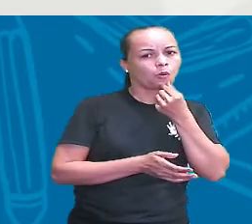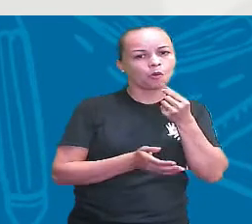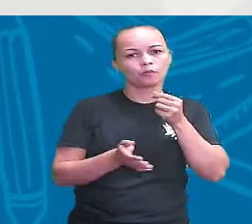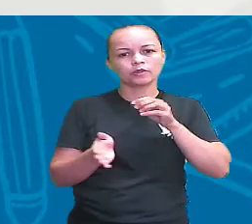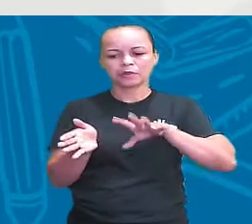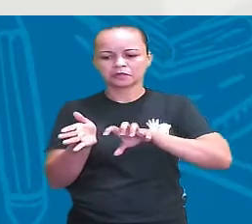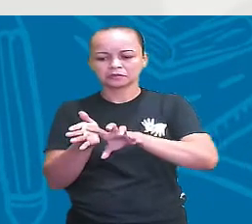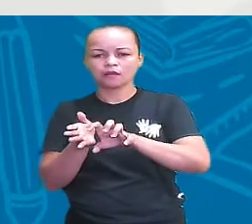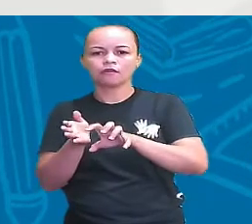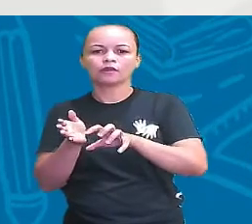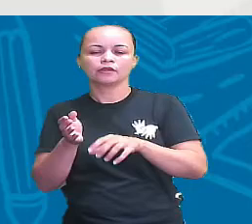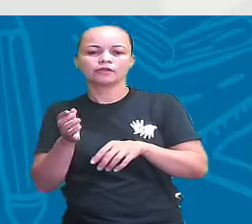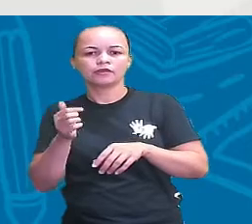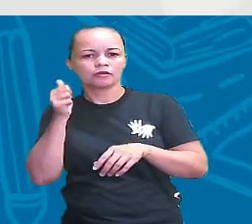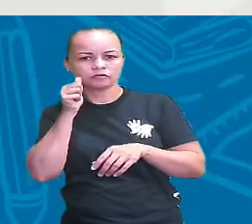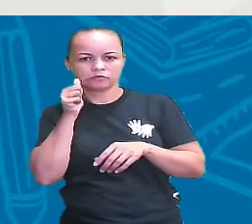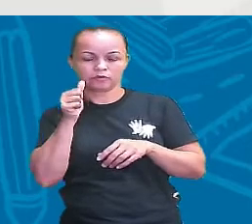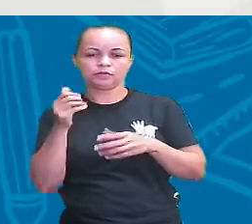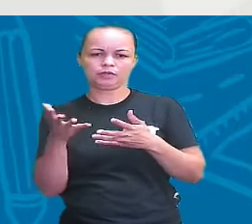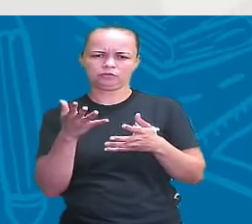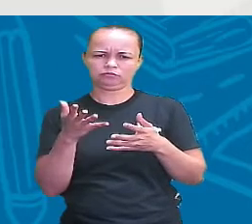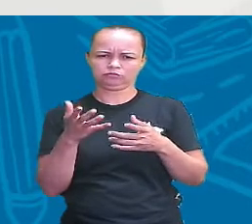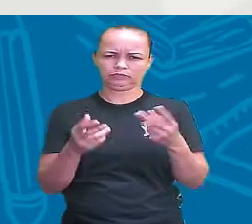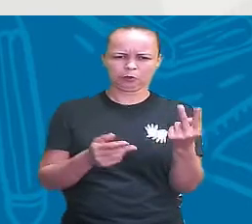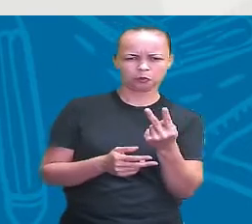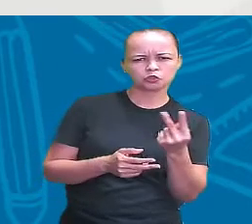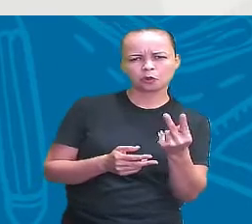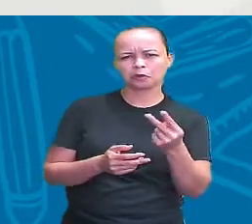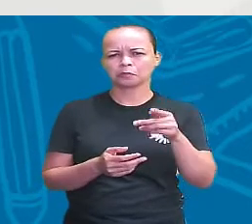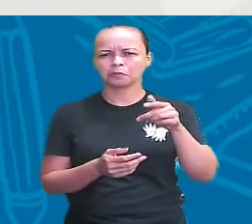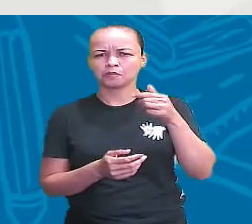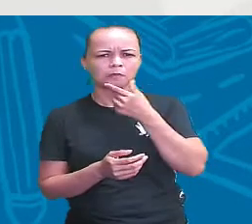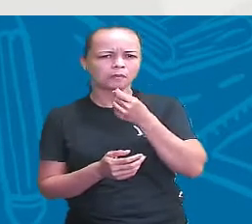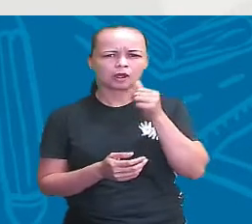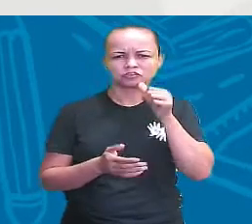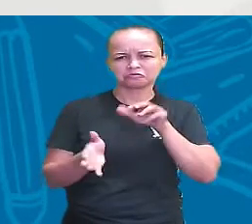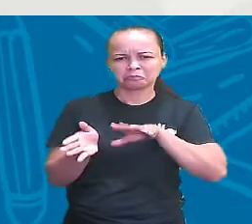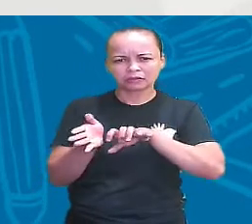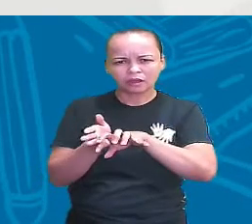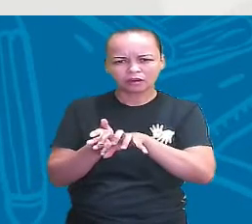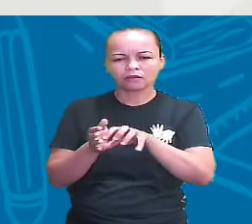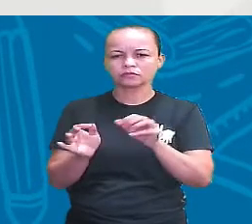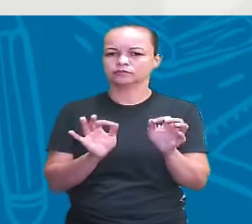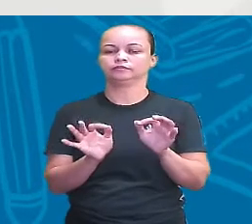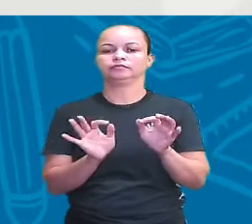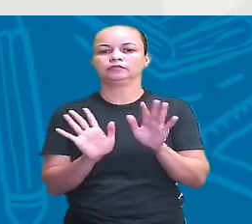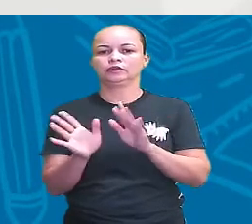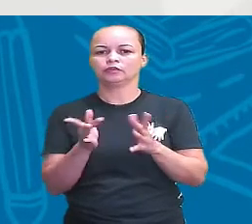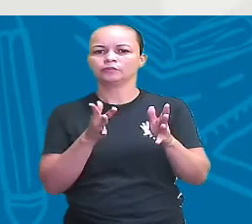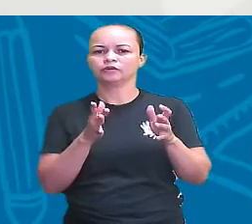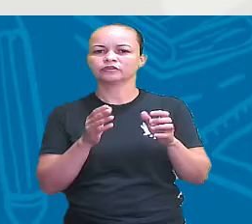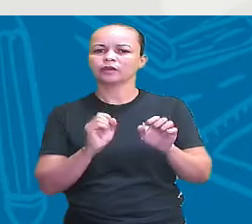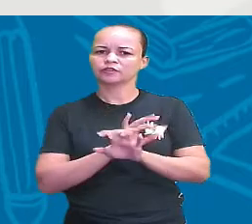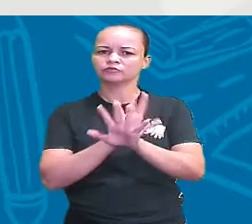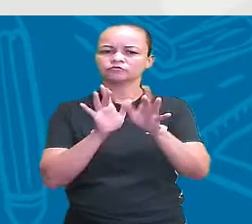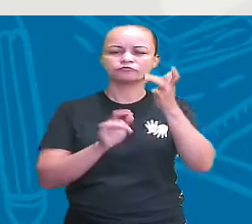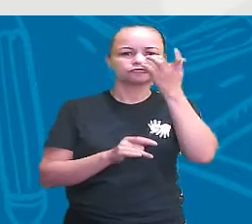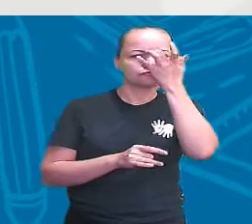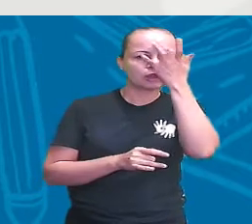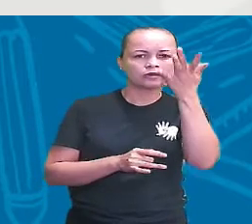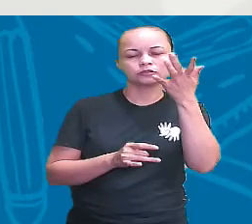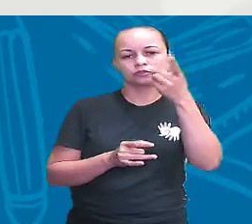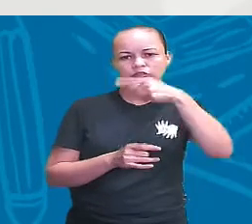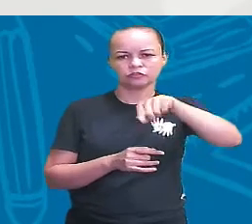bactéria que é fêmea. você pode dizer, peraí, tem bactéria macho, bactéria fêmea? Não. Isso é só uma forma didática para ficar mais palatável, ficar mais fácil de você